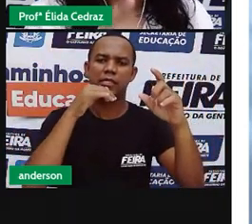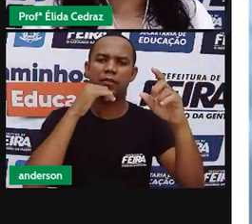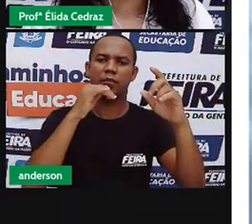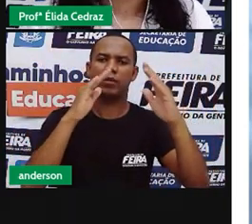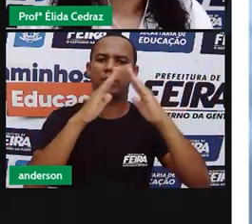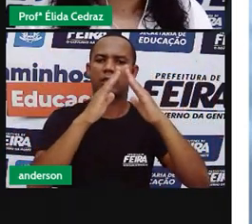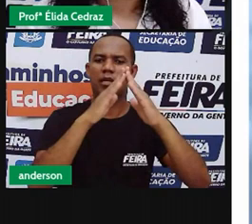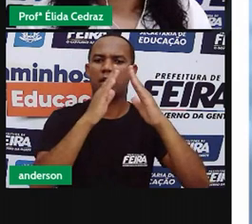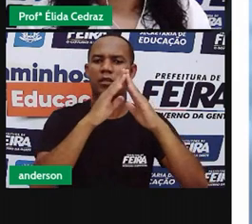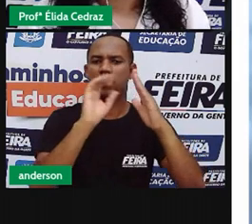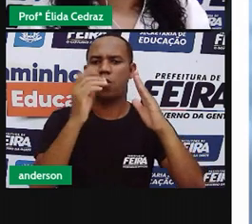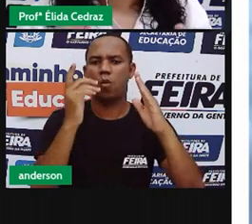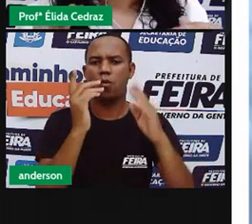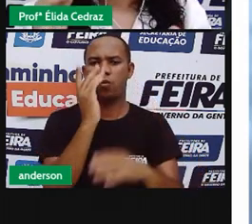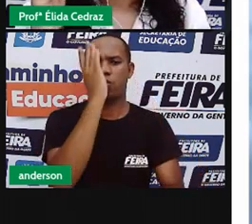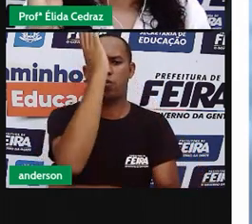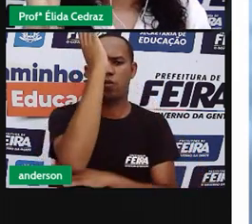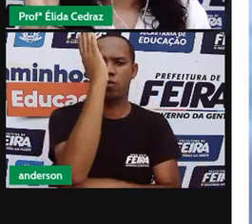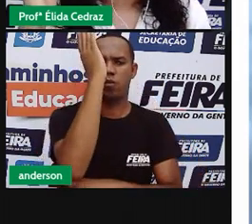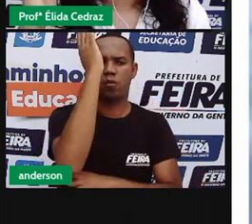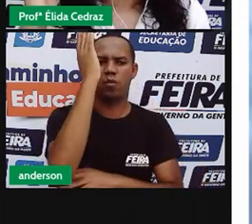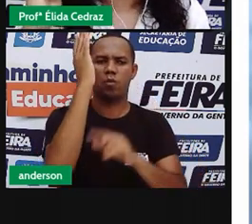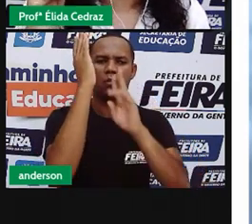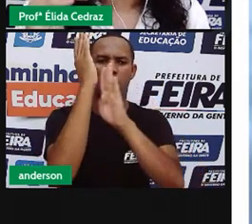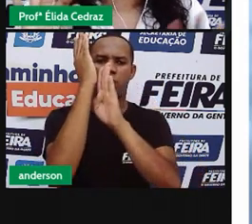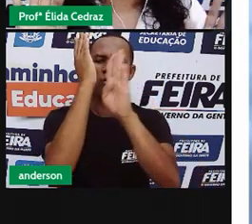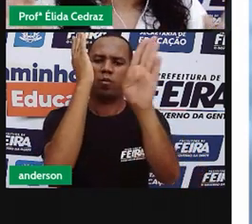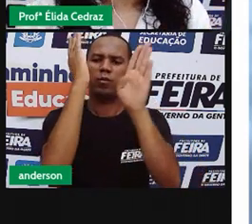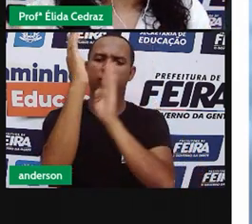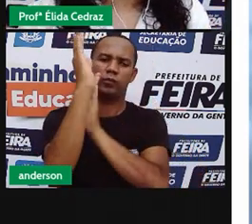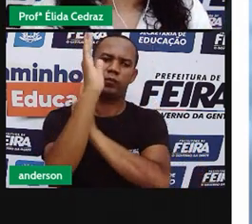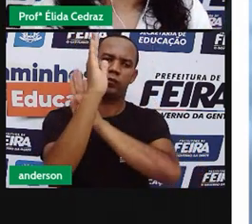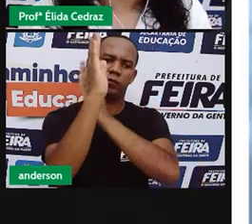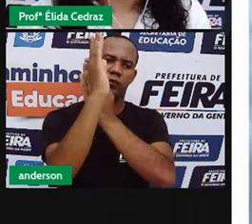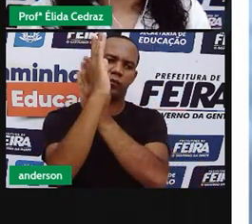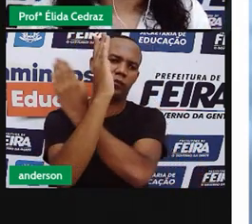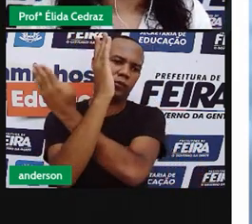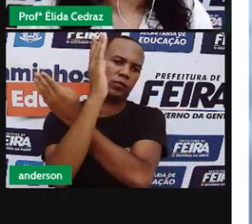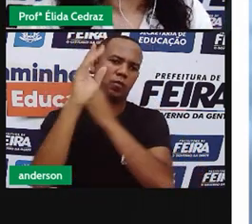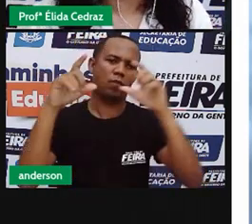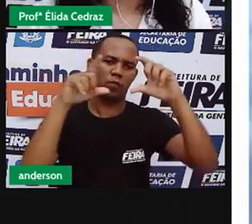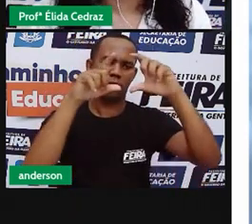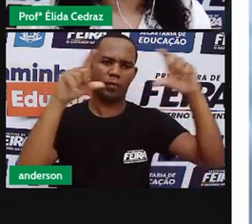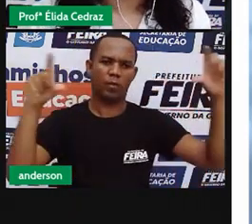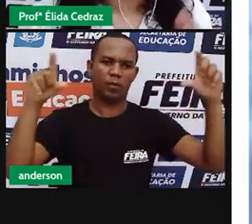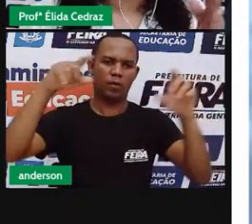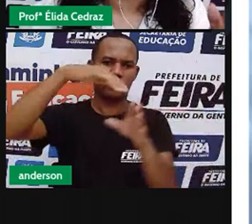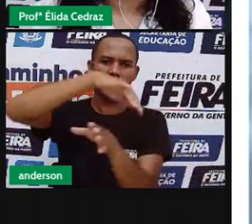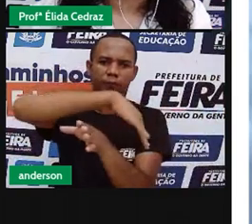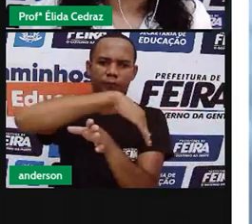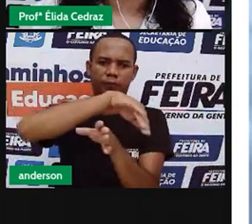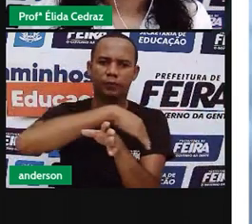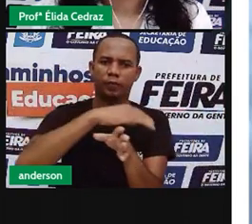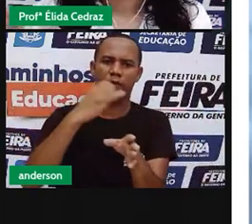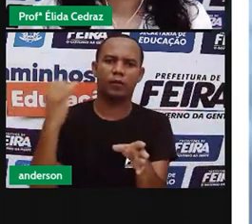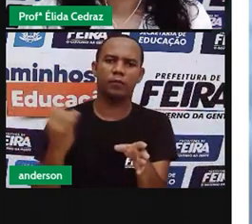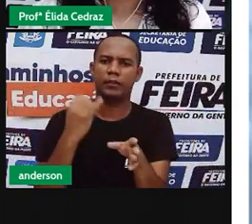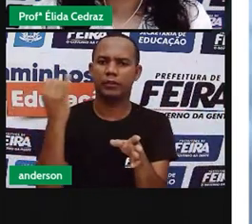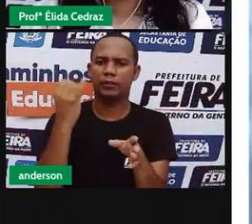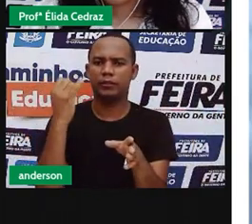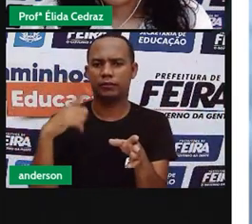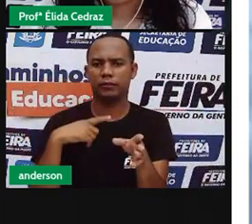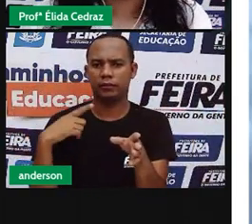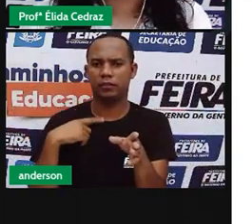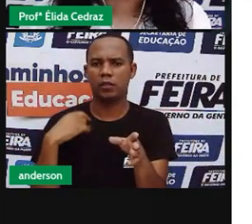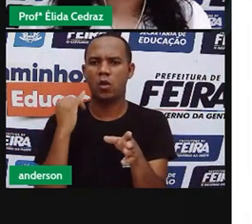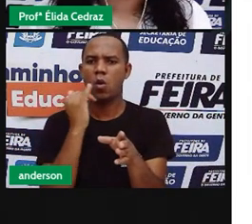nesse masturzinho, tipo um pequeno poste com as placas orientando qual é a rua, qual